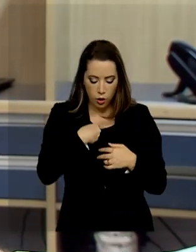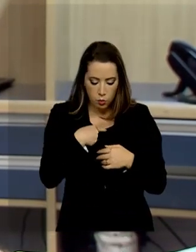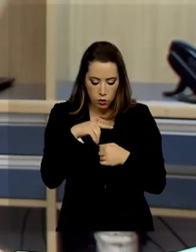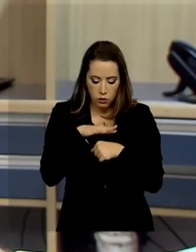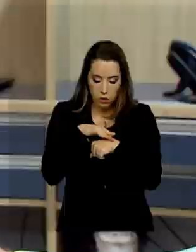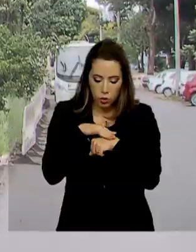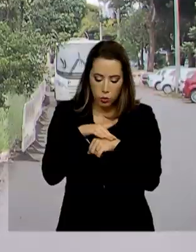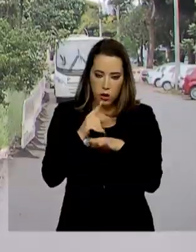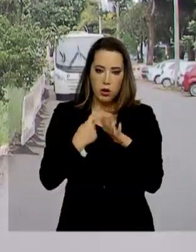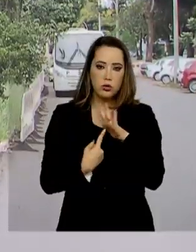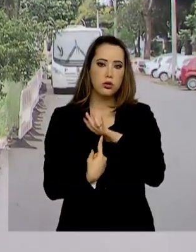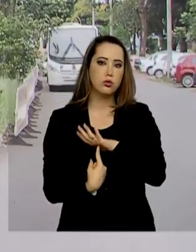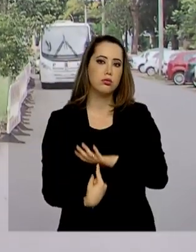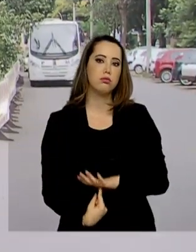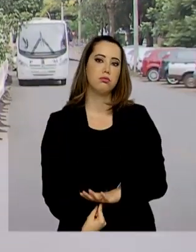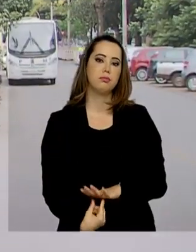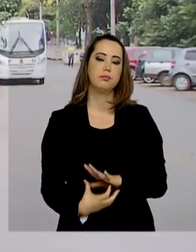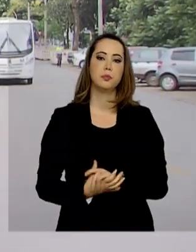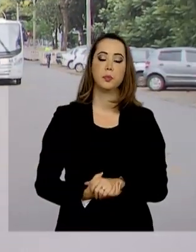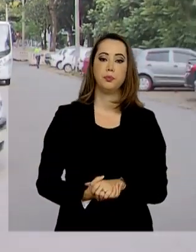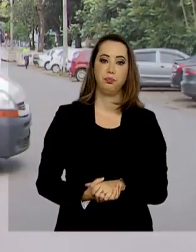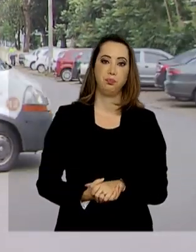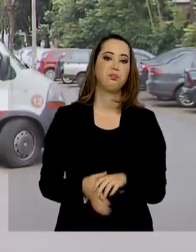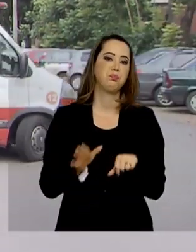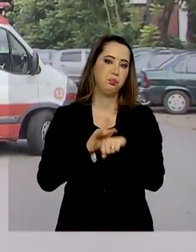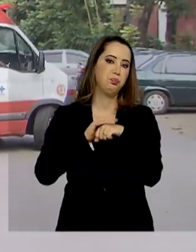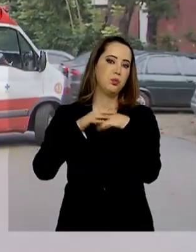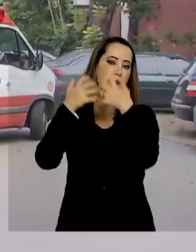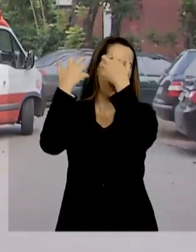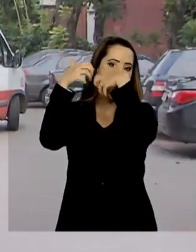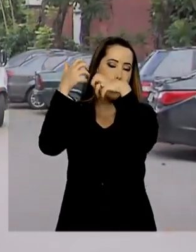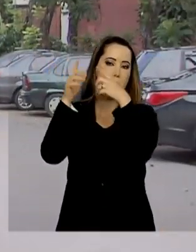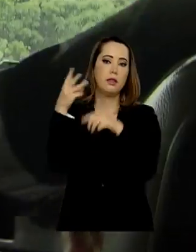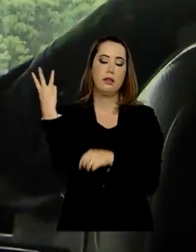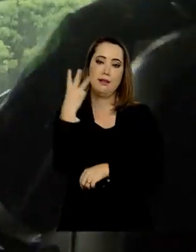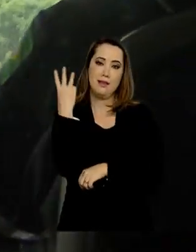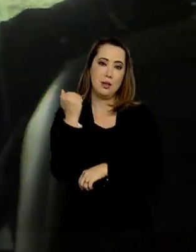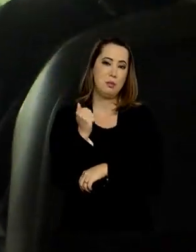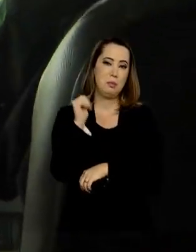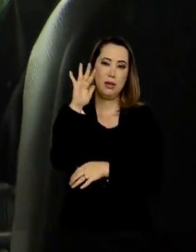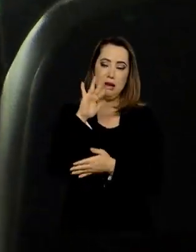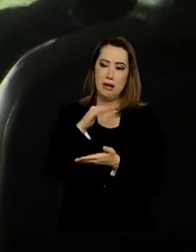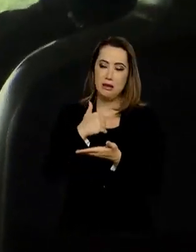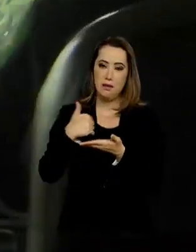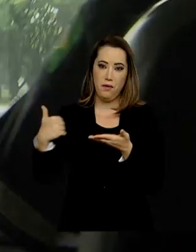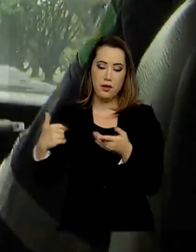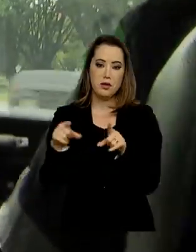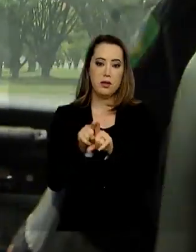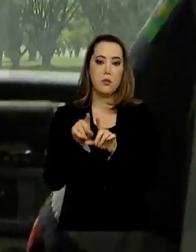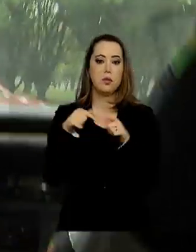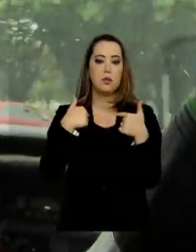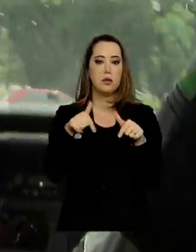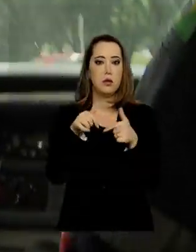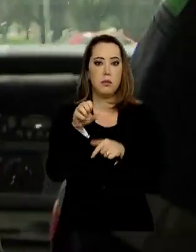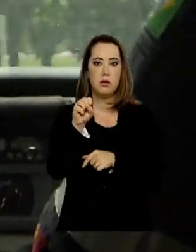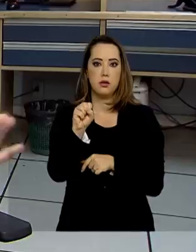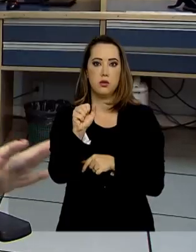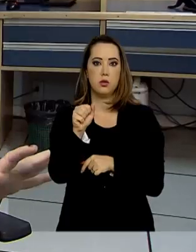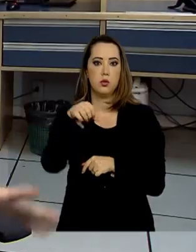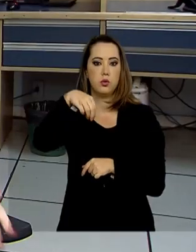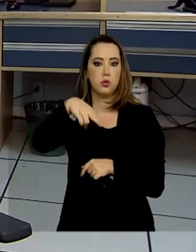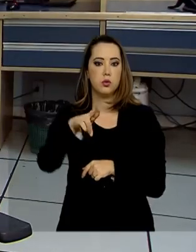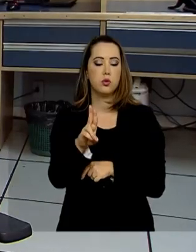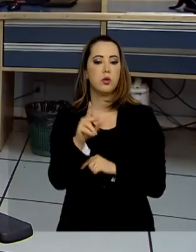depressão. As doenças psíquicas são a terceira causa de afastamento entre trabalhadores do SAMU no Distrito Federal.